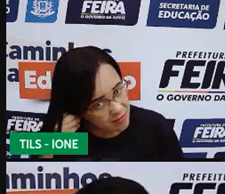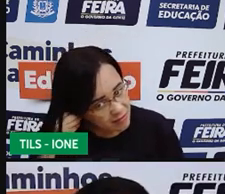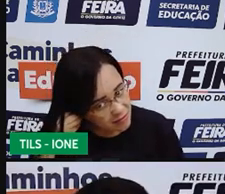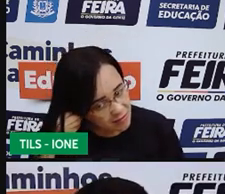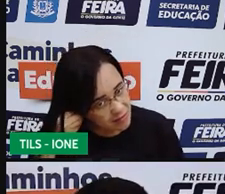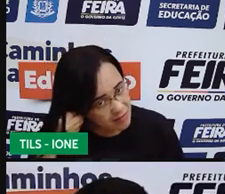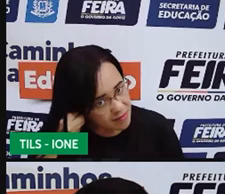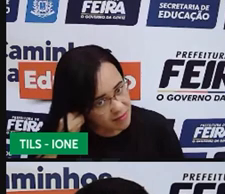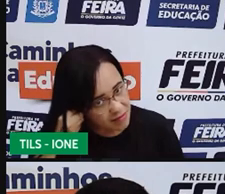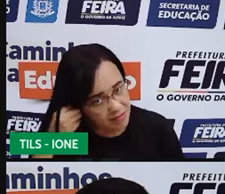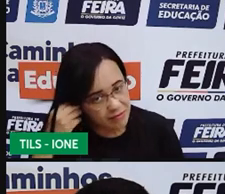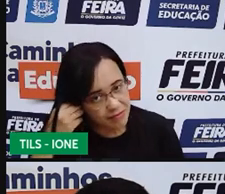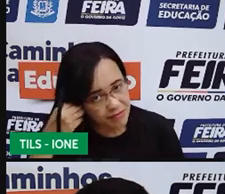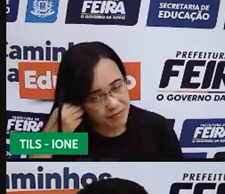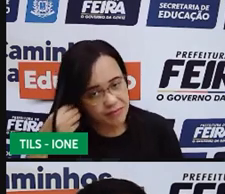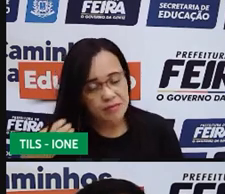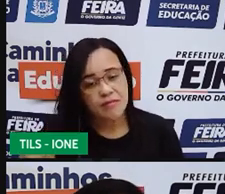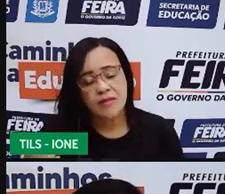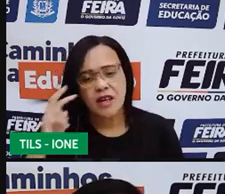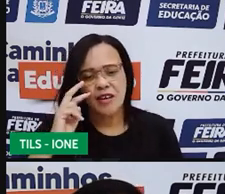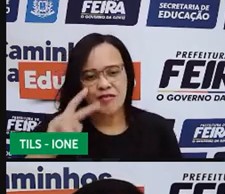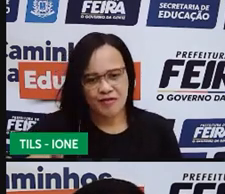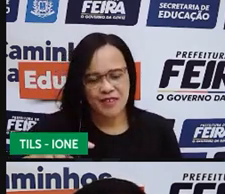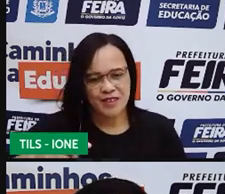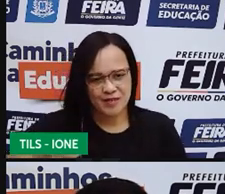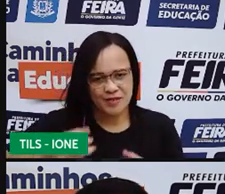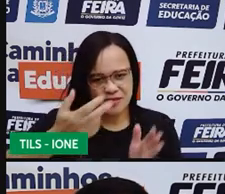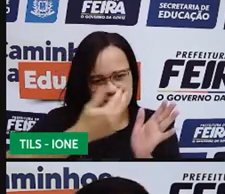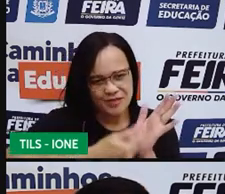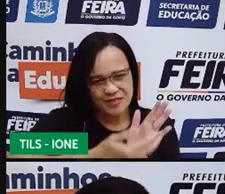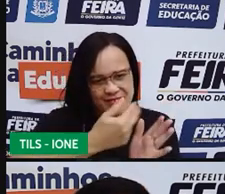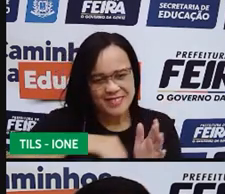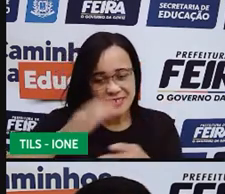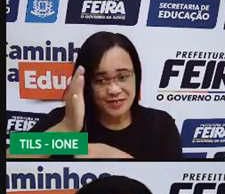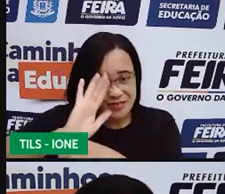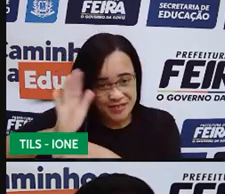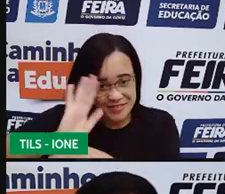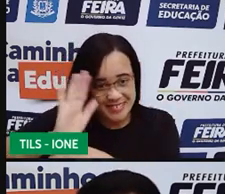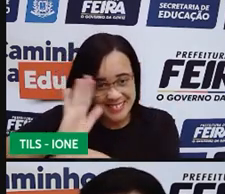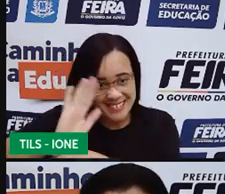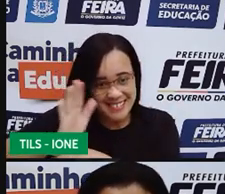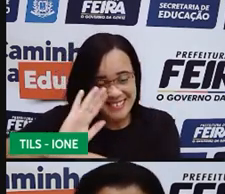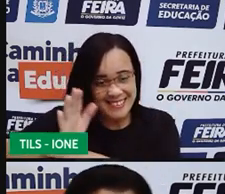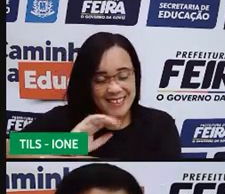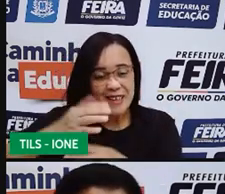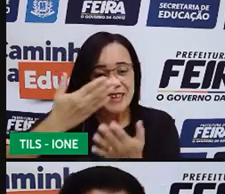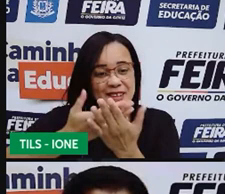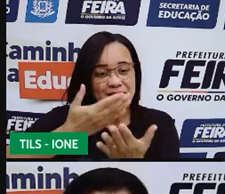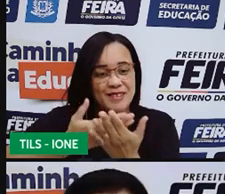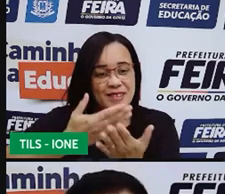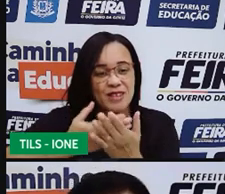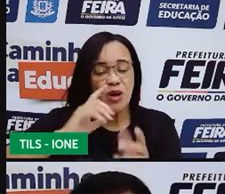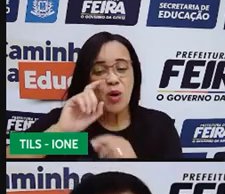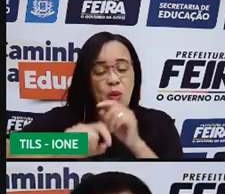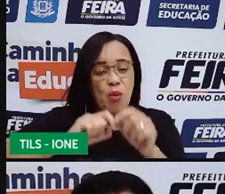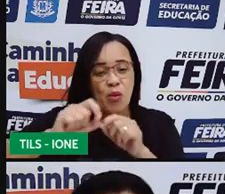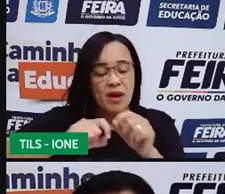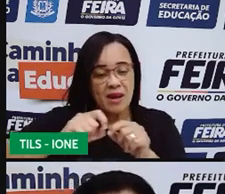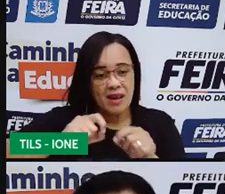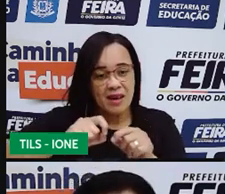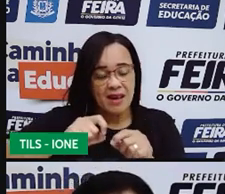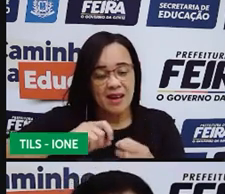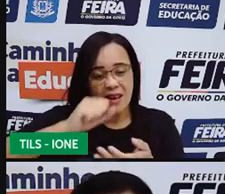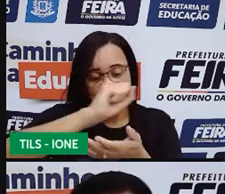animação, que as crianças foram ali para a escola e tiveram a atividade de fazer uma árvore genealógica com a